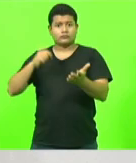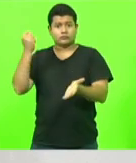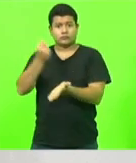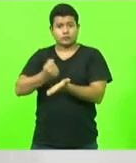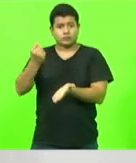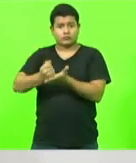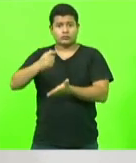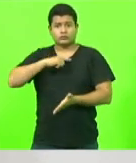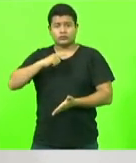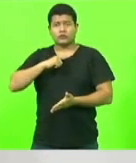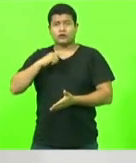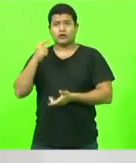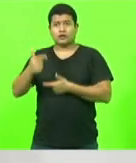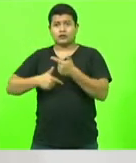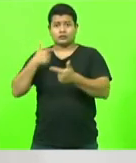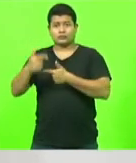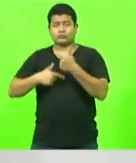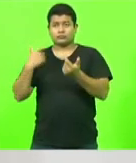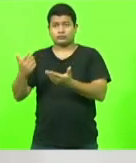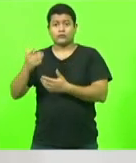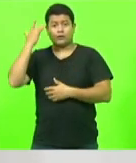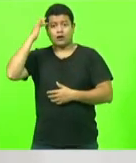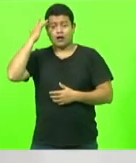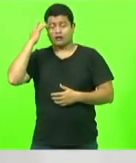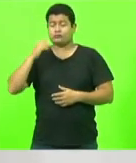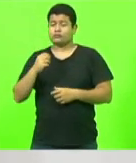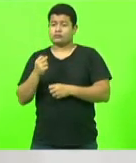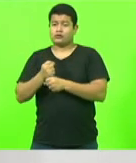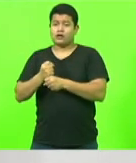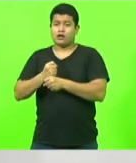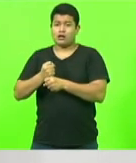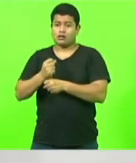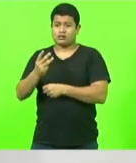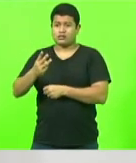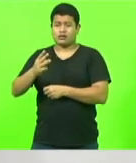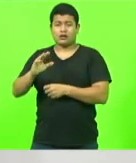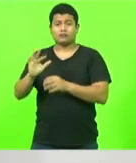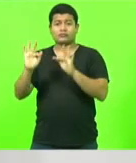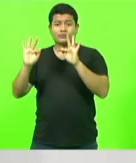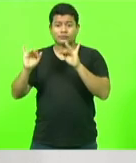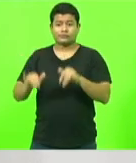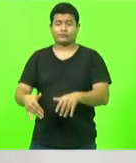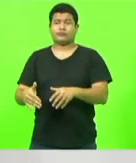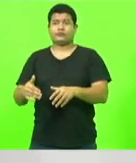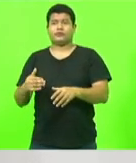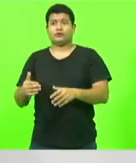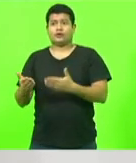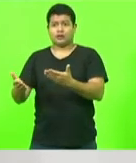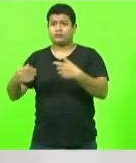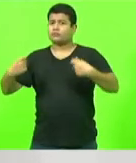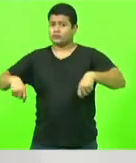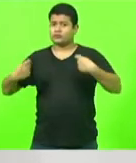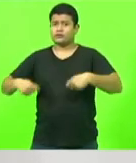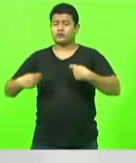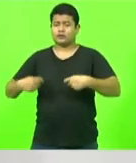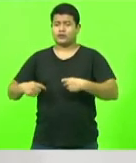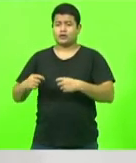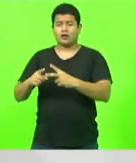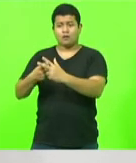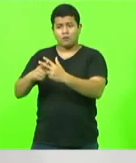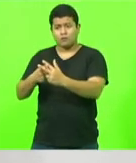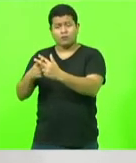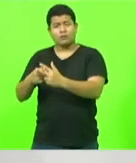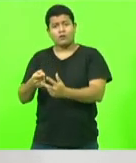demorar uns três anos para terminar aquela obra, se continuar no ritmo que está, faça, pelo menos, um tapa-buraco naquela rodovia. Para